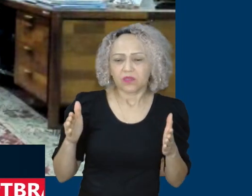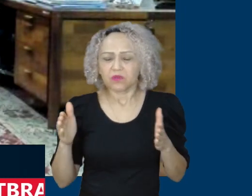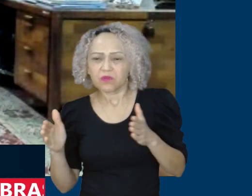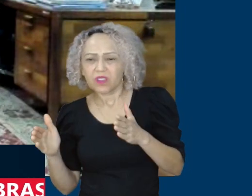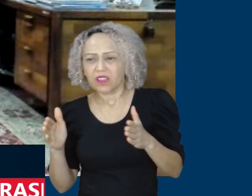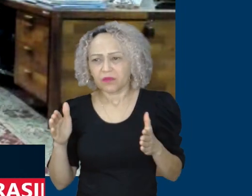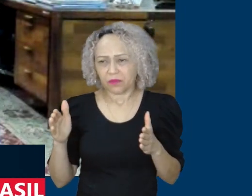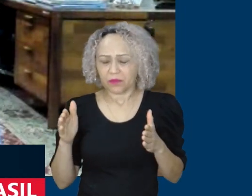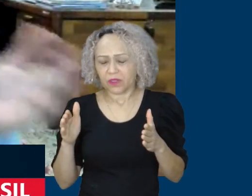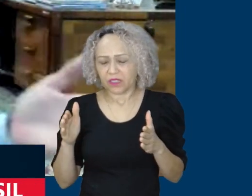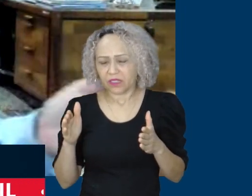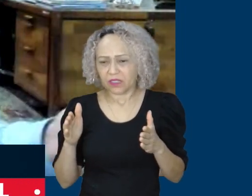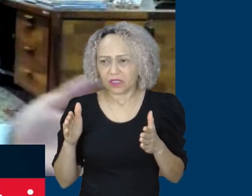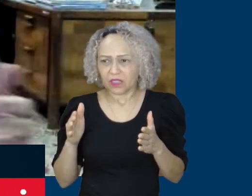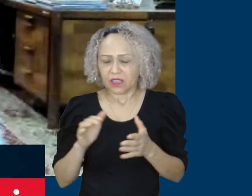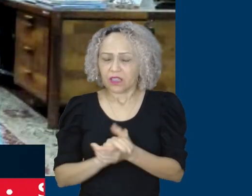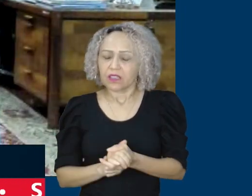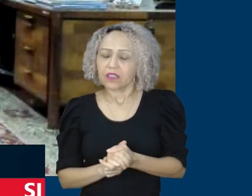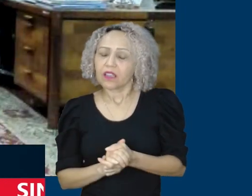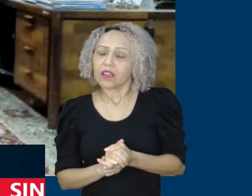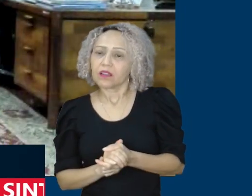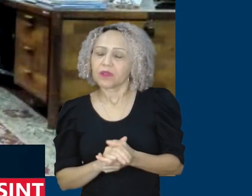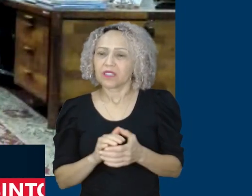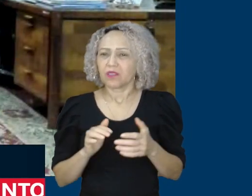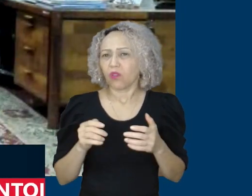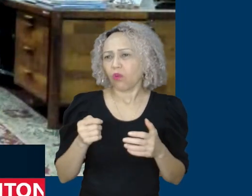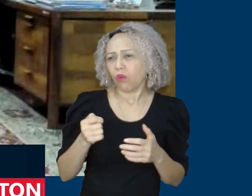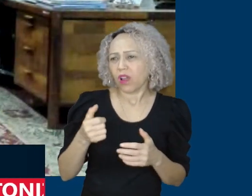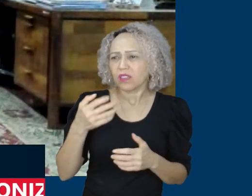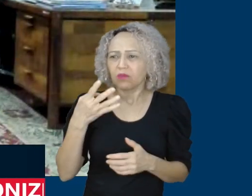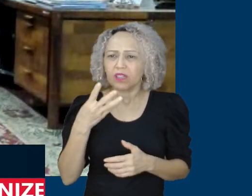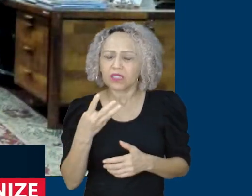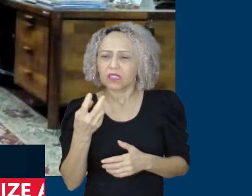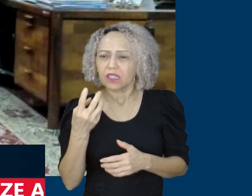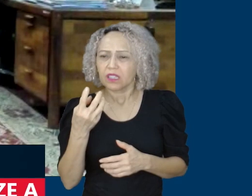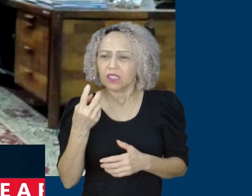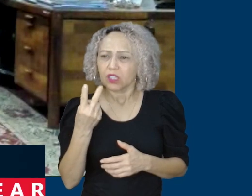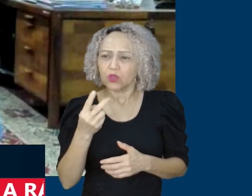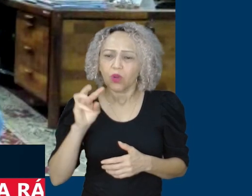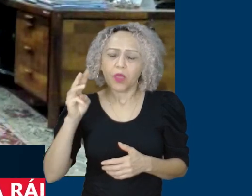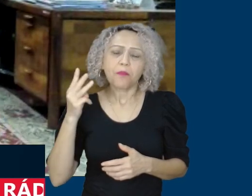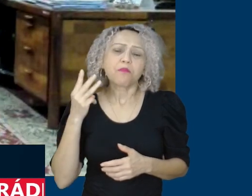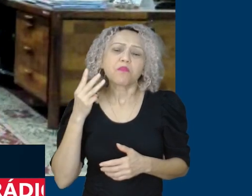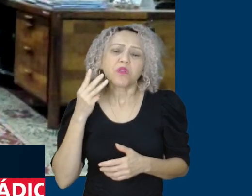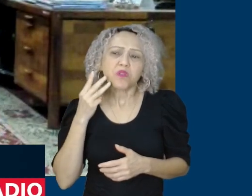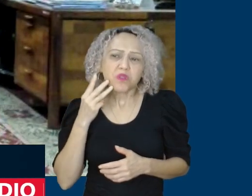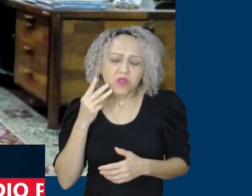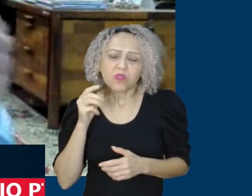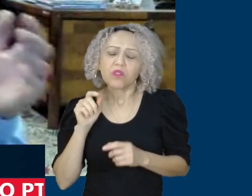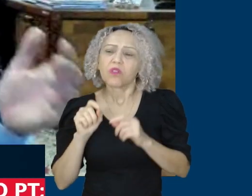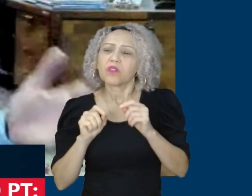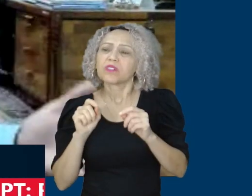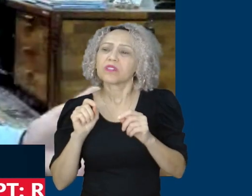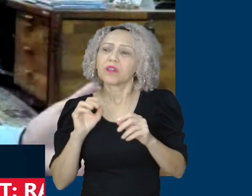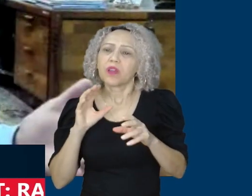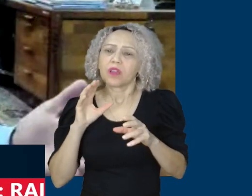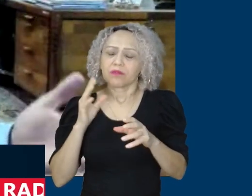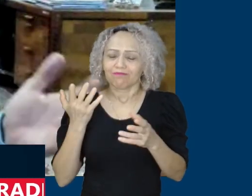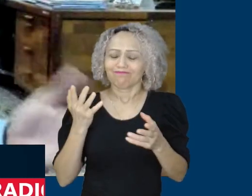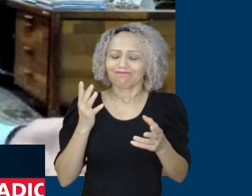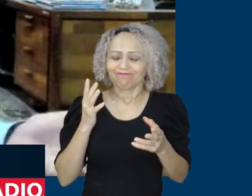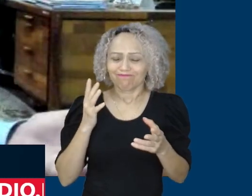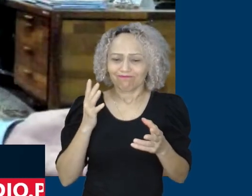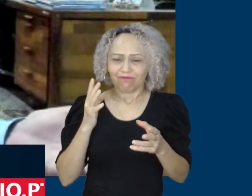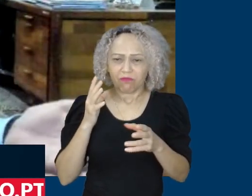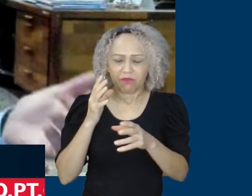milhões que o Lula assume de novo agora em janeiro, estava com 42 milhões e alguma coisa. Com os 800 mil empregos que eu disse